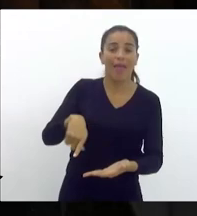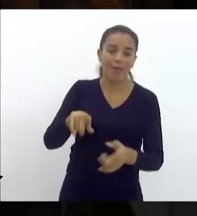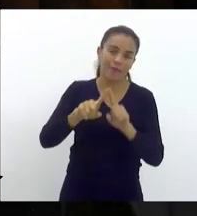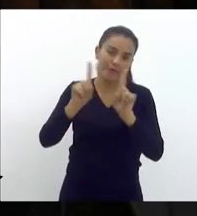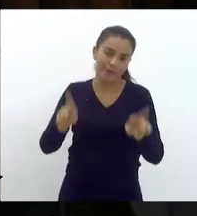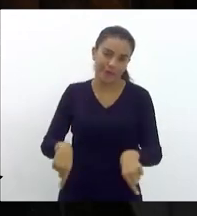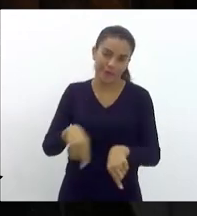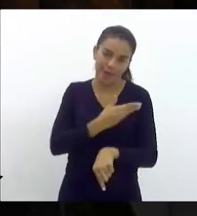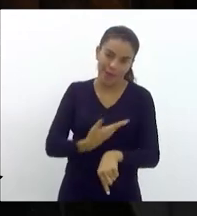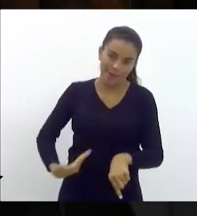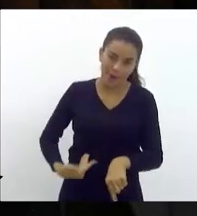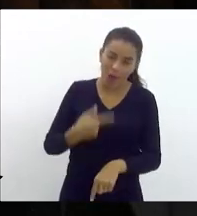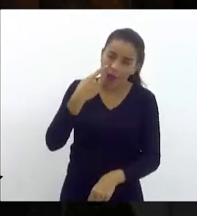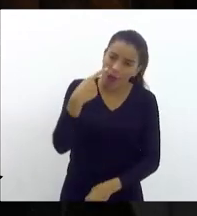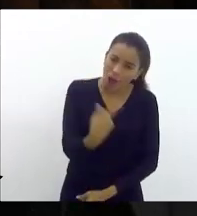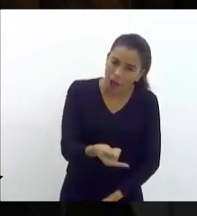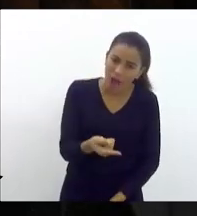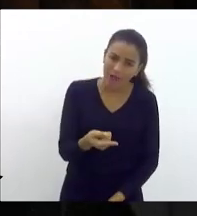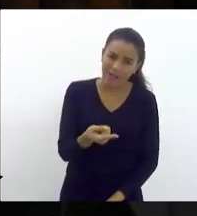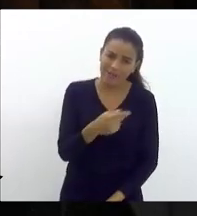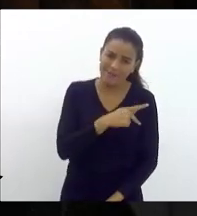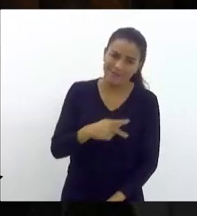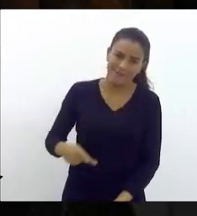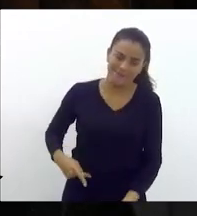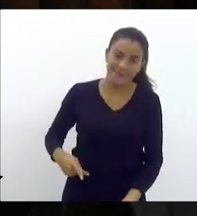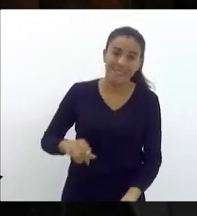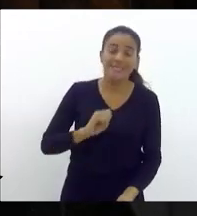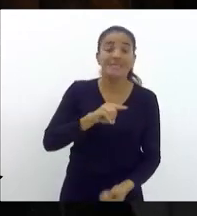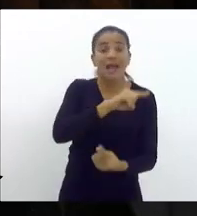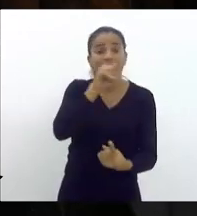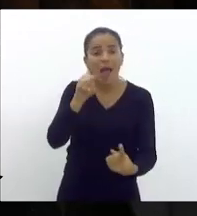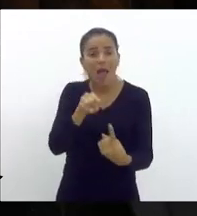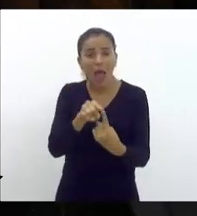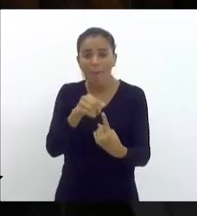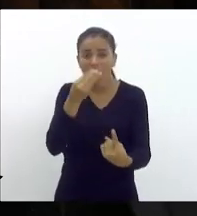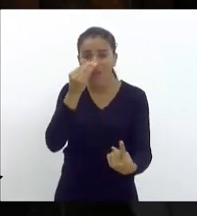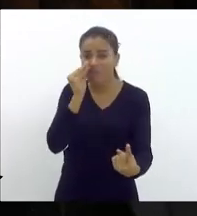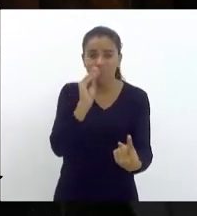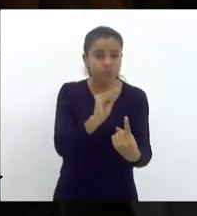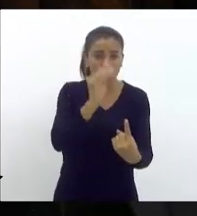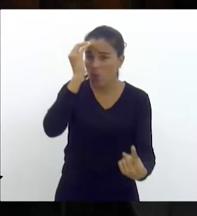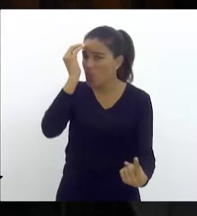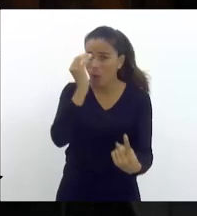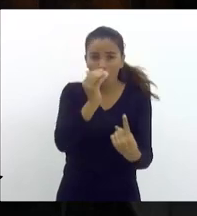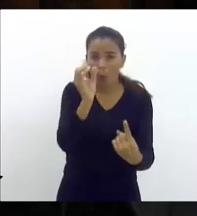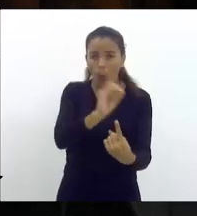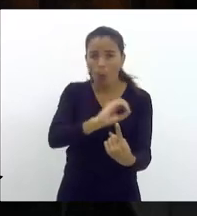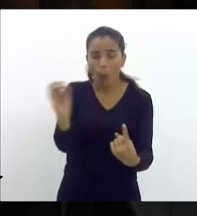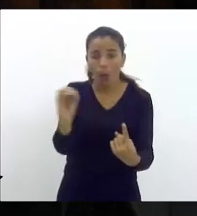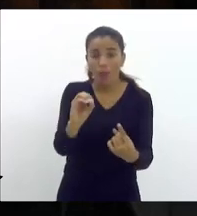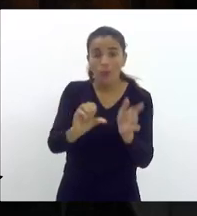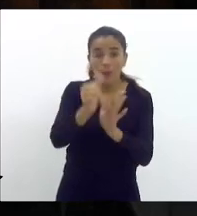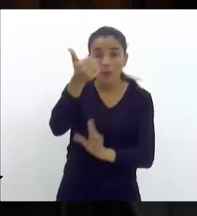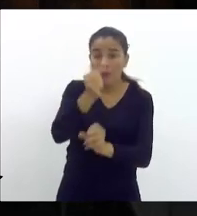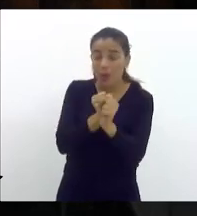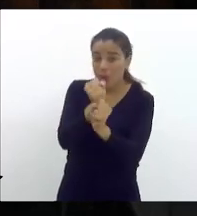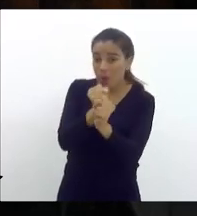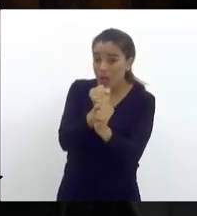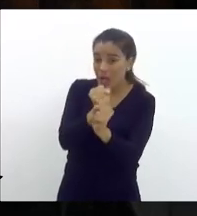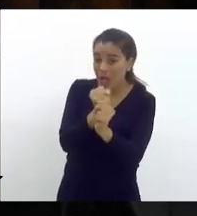funcionário público. Vê, senhora presidente, se a meta for descumprida no primeiro ano,